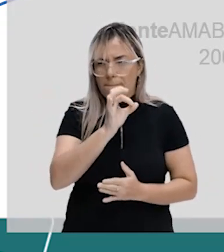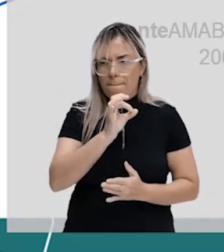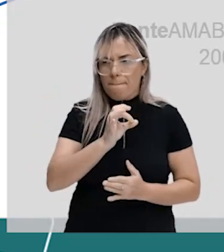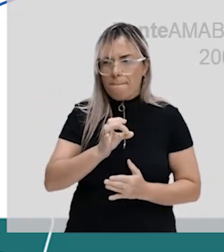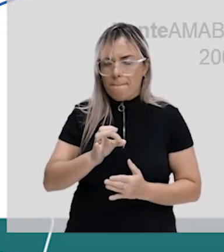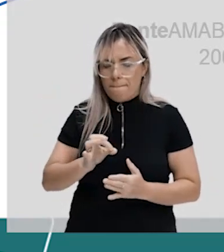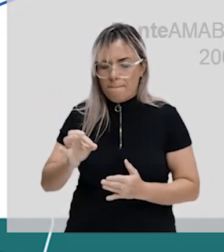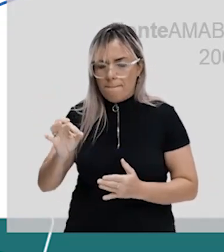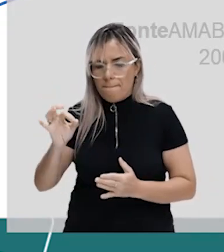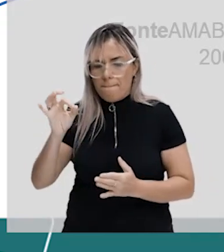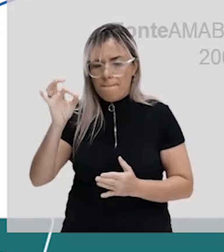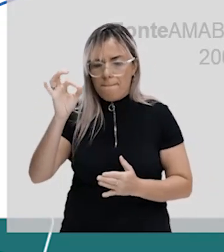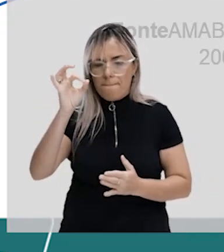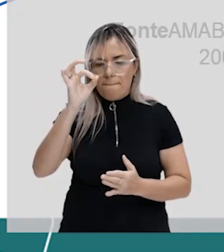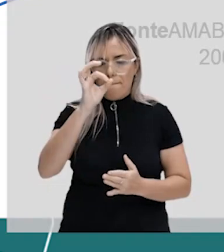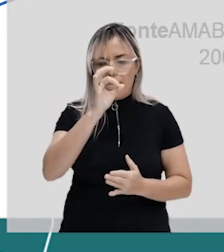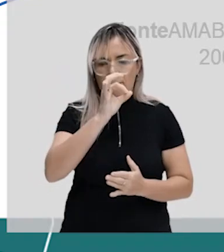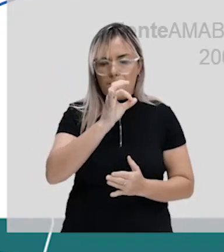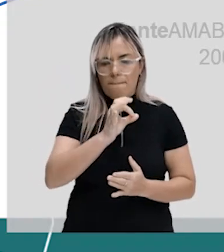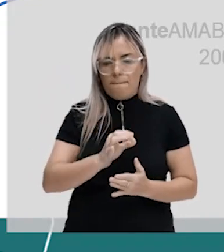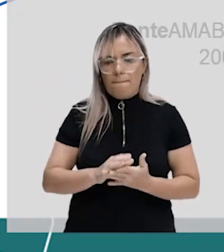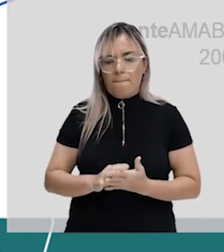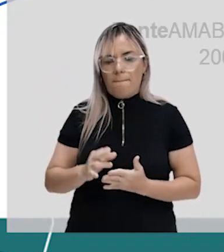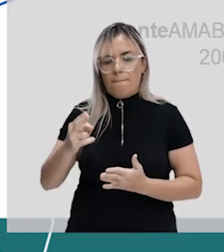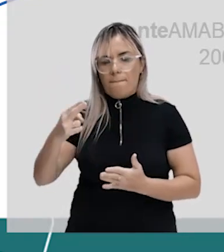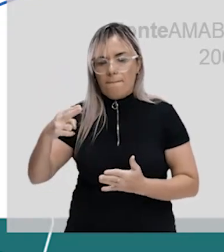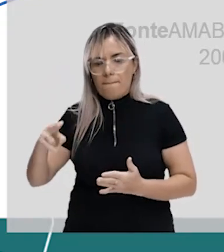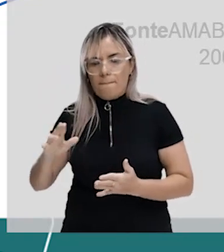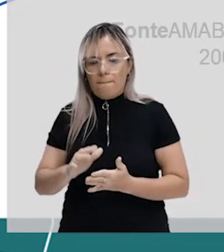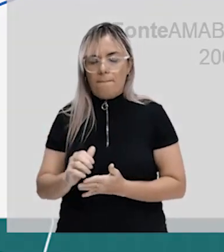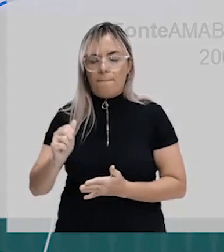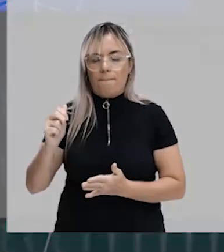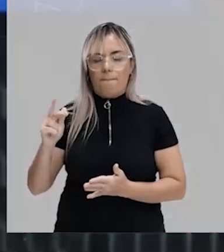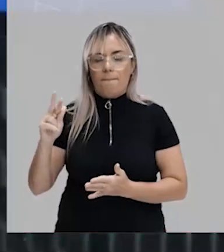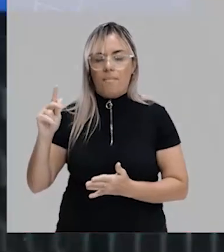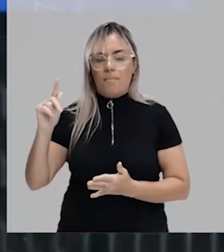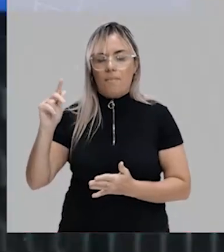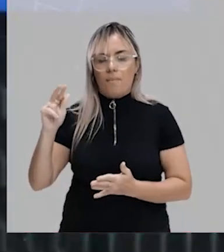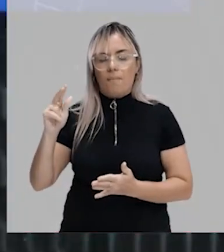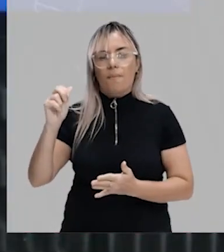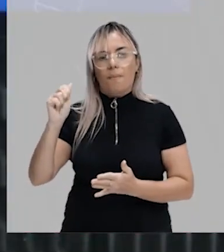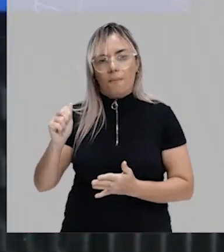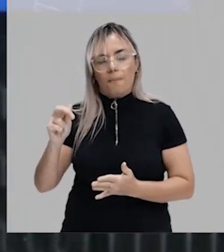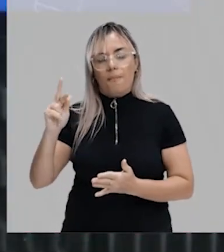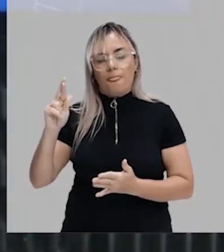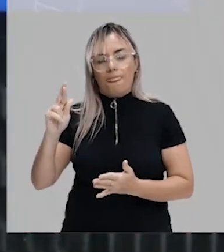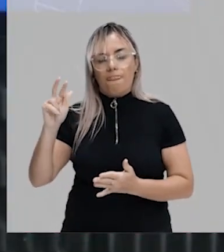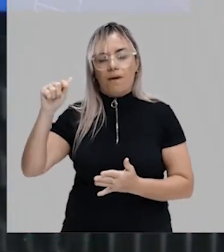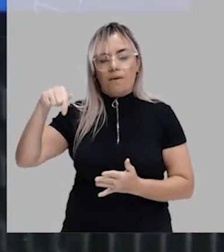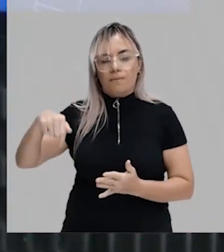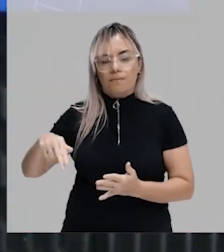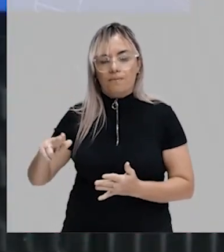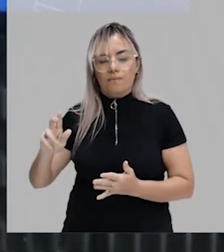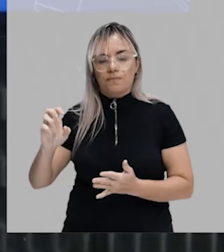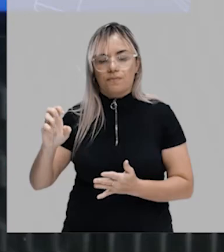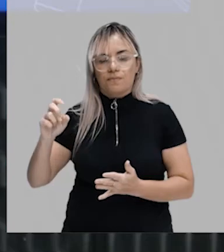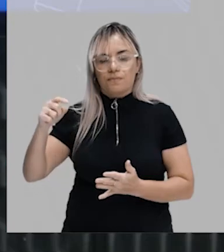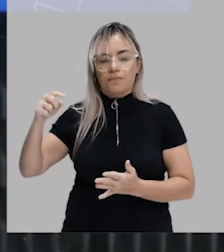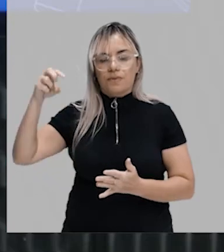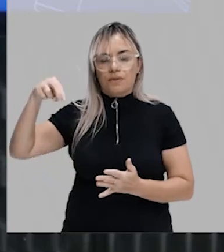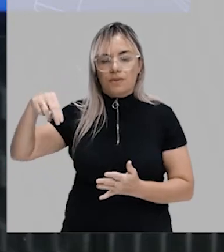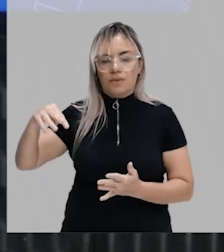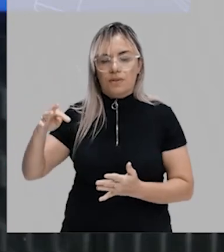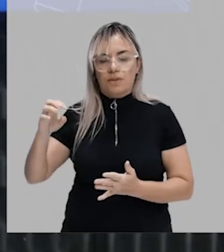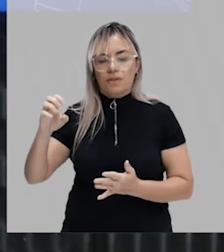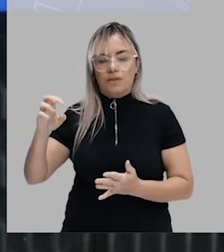Essa cavidade, ela é chamada, pessoal, de, olha só, essa palavrinha aqui, arquêntero. Arquêntero significa intestino